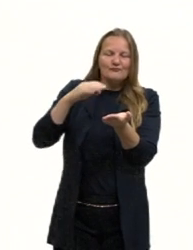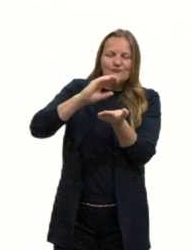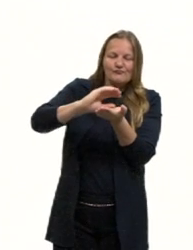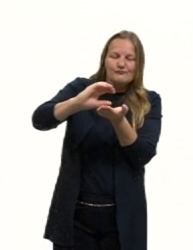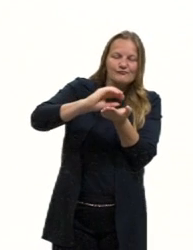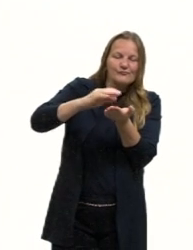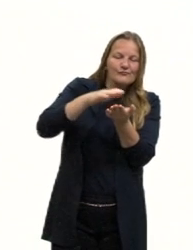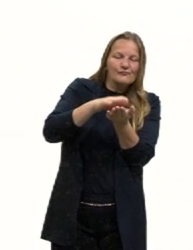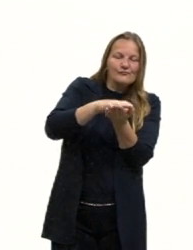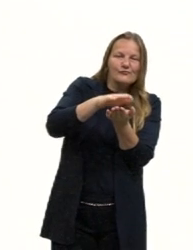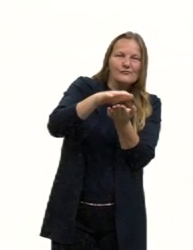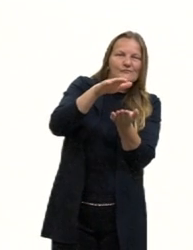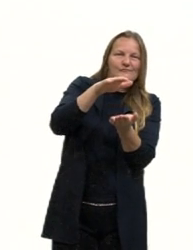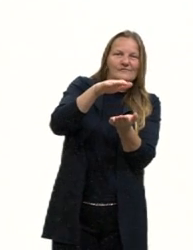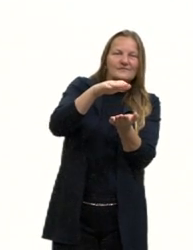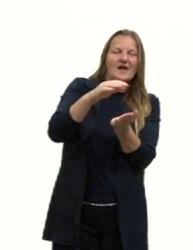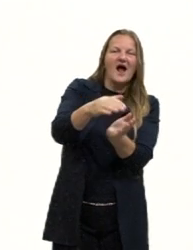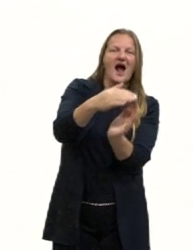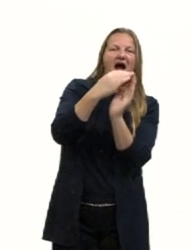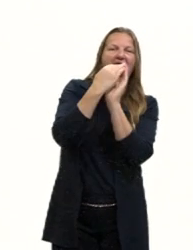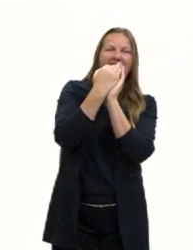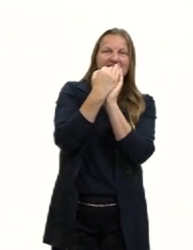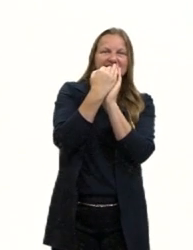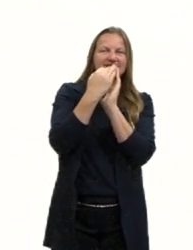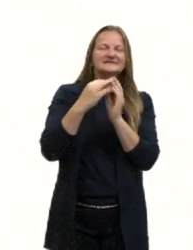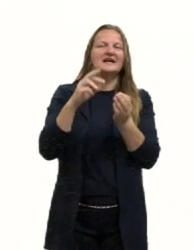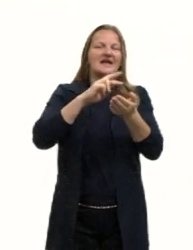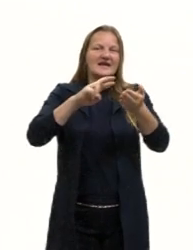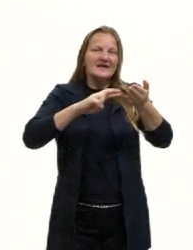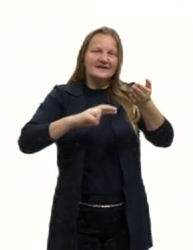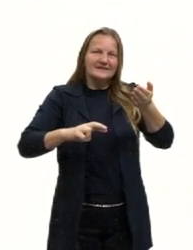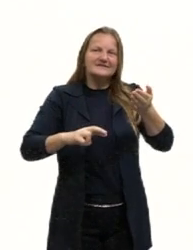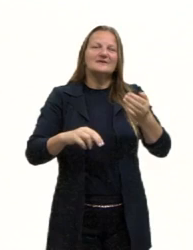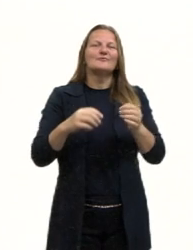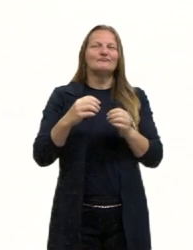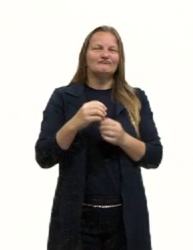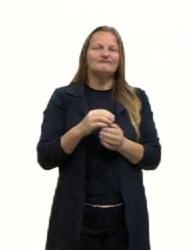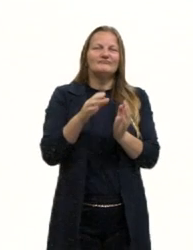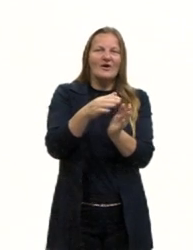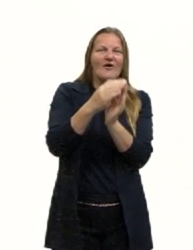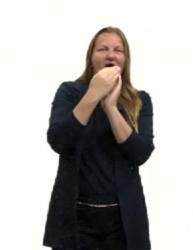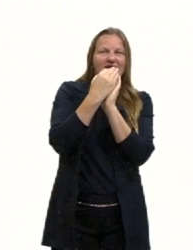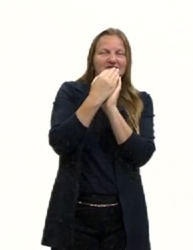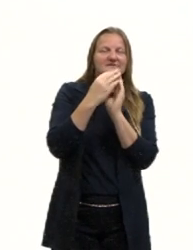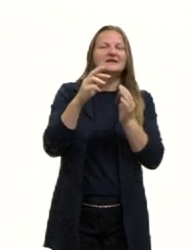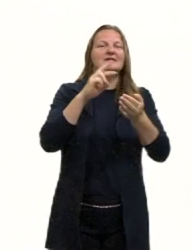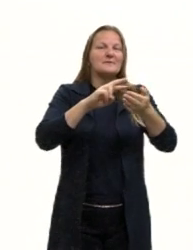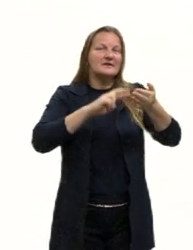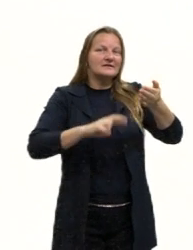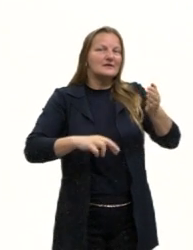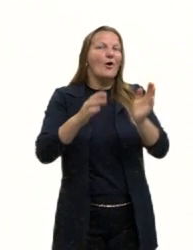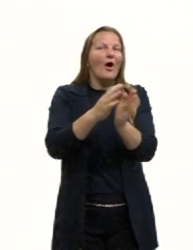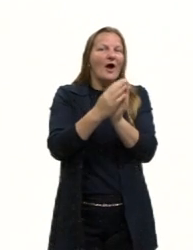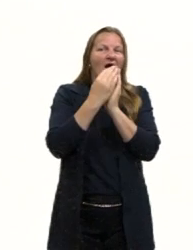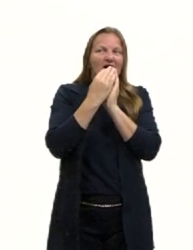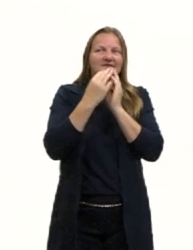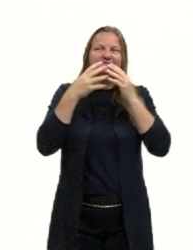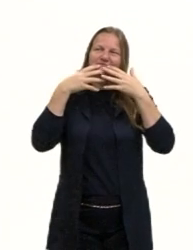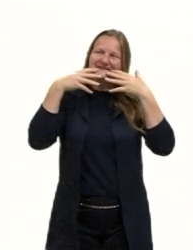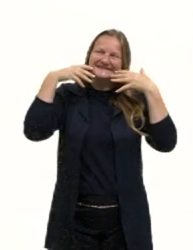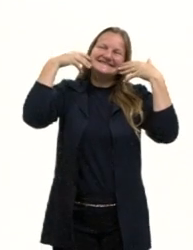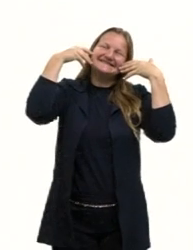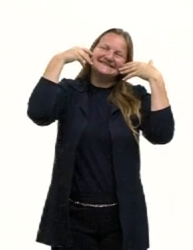nosso texto sanduíche, da nossa redação sanduíche. E aqui, essa alface diz isso com essa cara de feliz porque